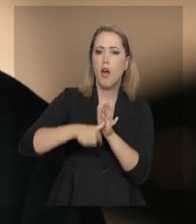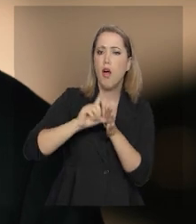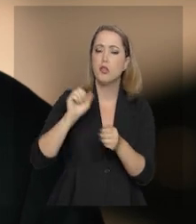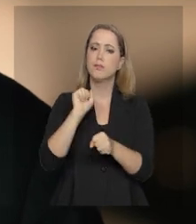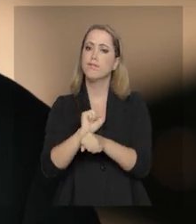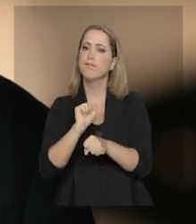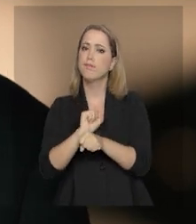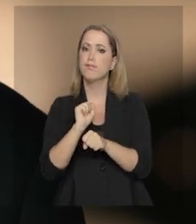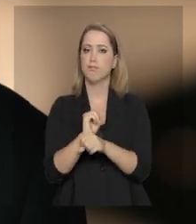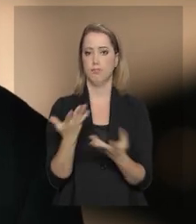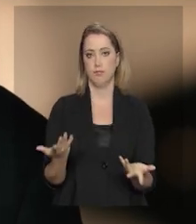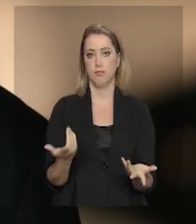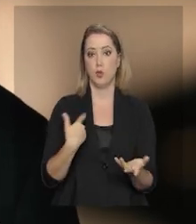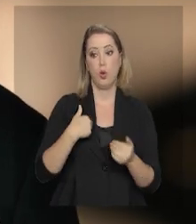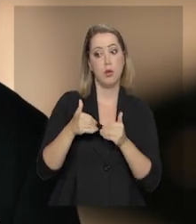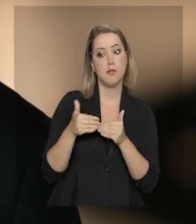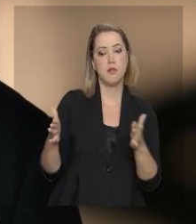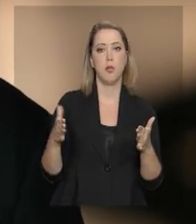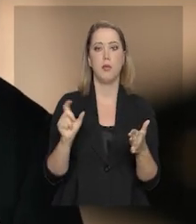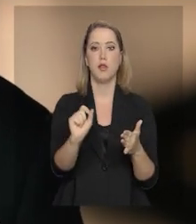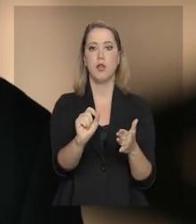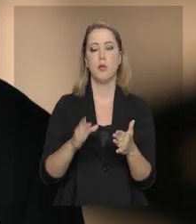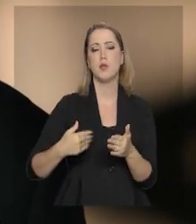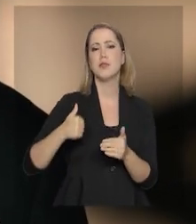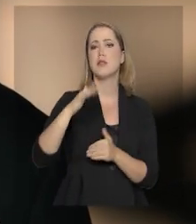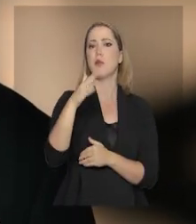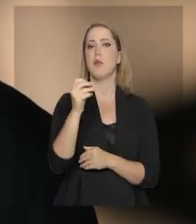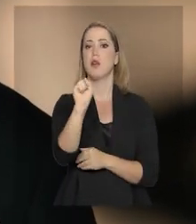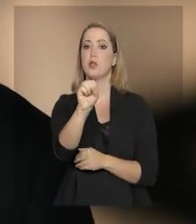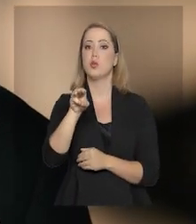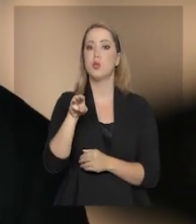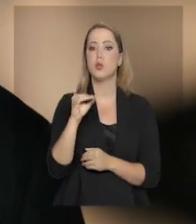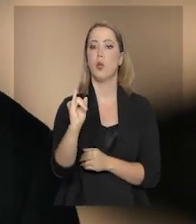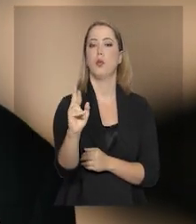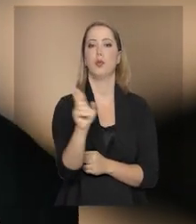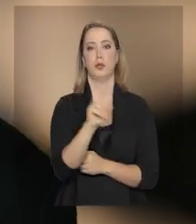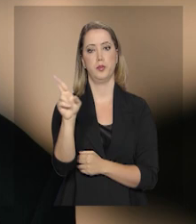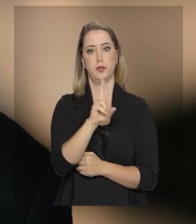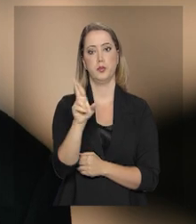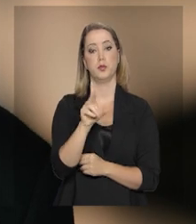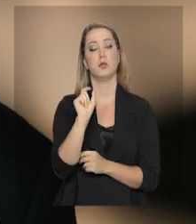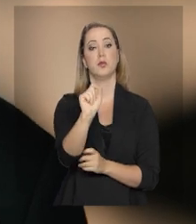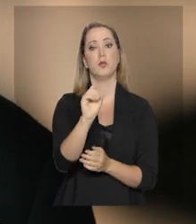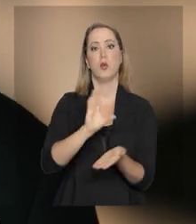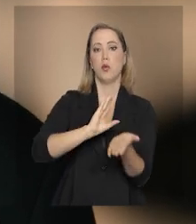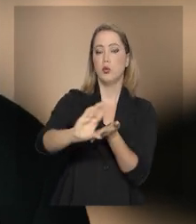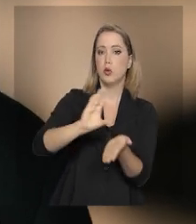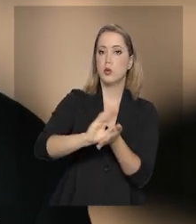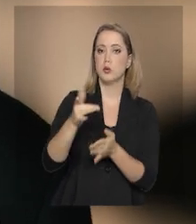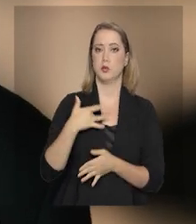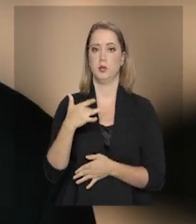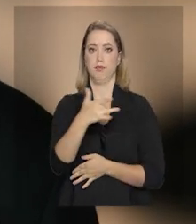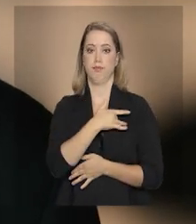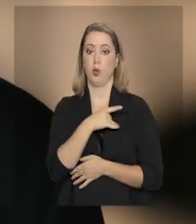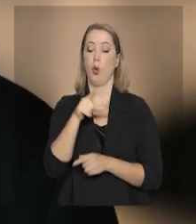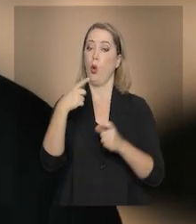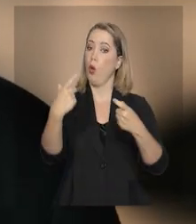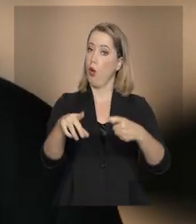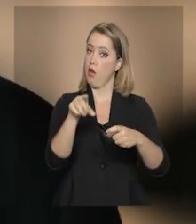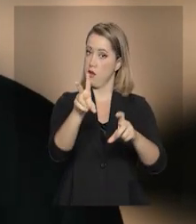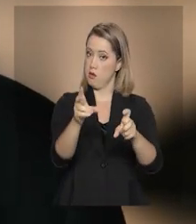estava parada havia anos. Ampliamos em mais de 8 bilhões de reais o orçamento da saúde,